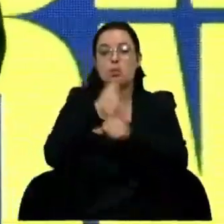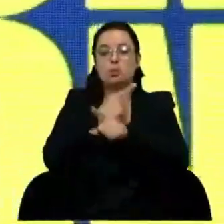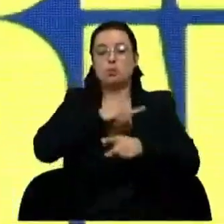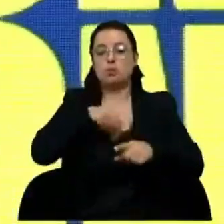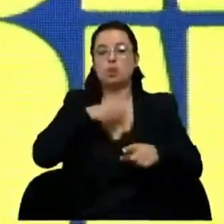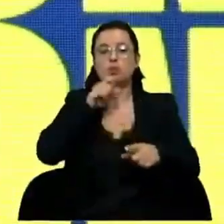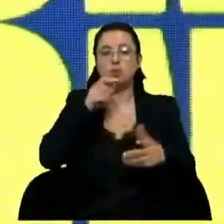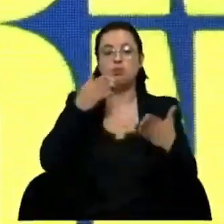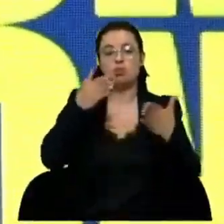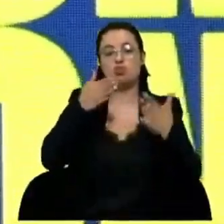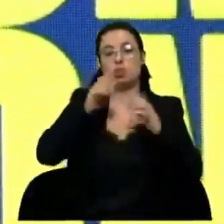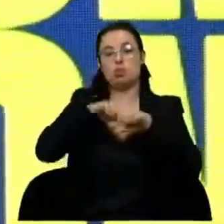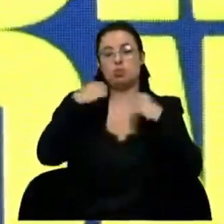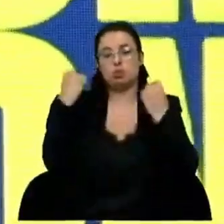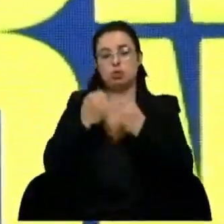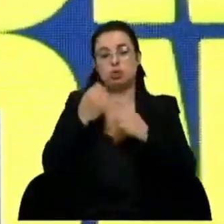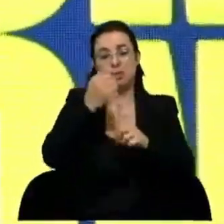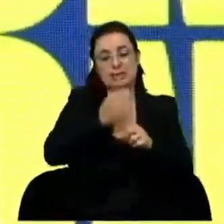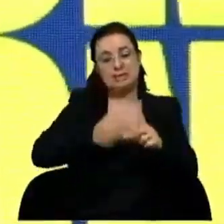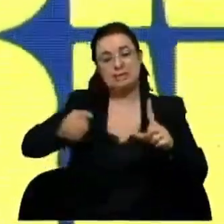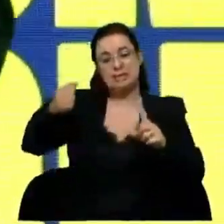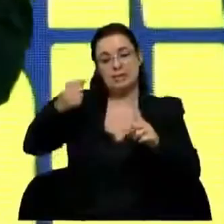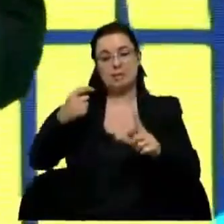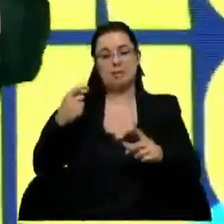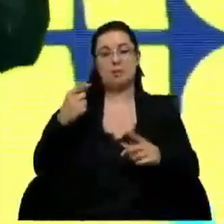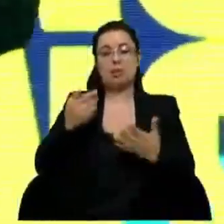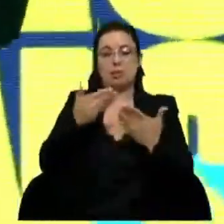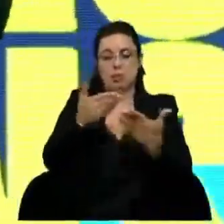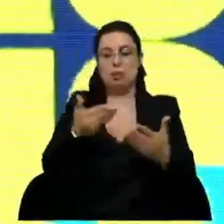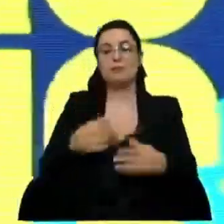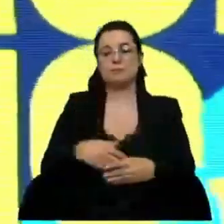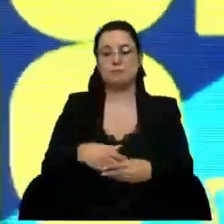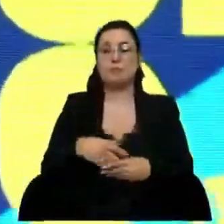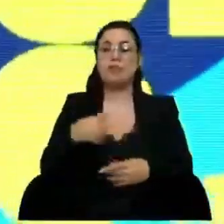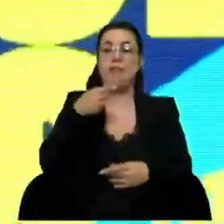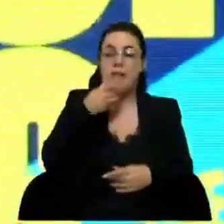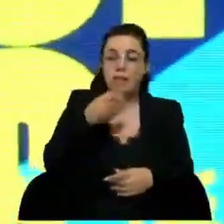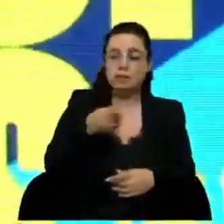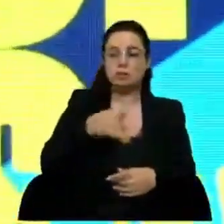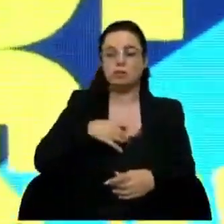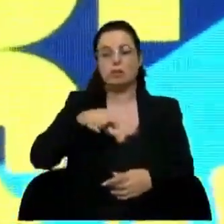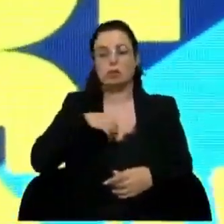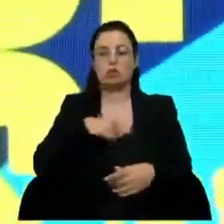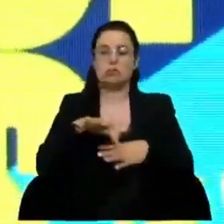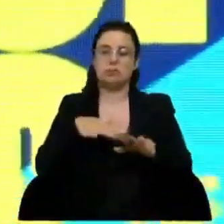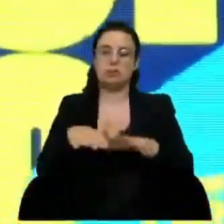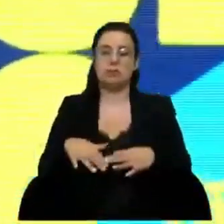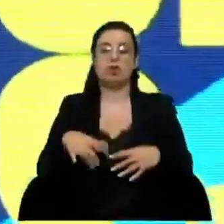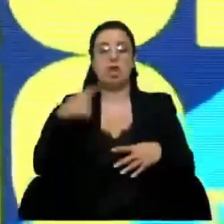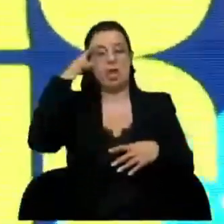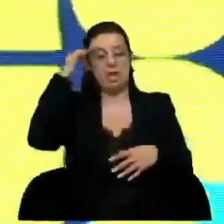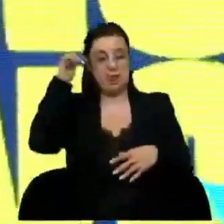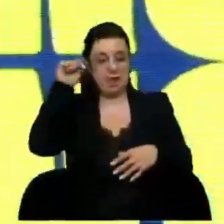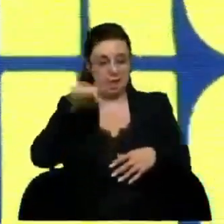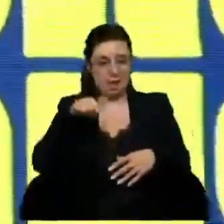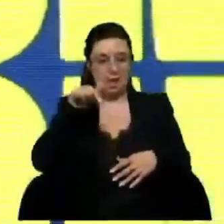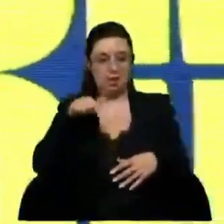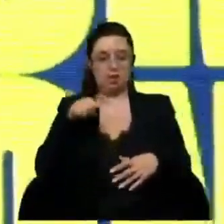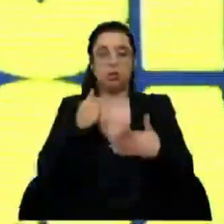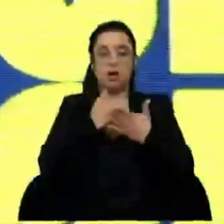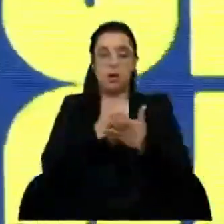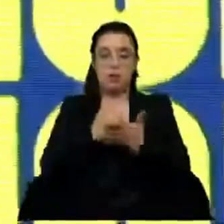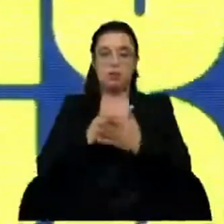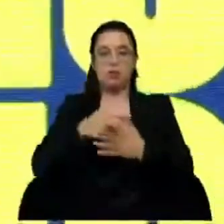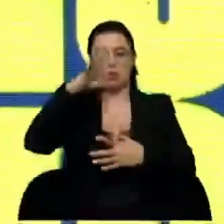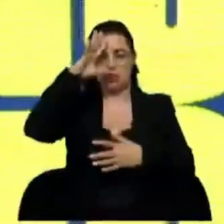ajudar a sociedade lançando o desafio da requalificação. É isso que está por trás do upskill. Foi esta a ideia que teve o apoio